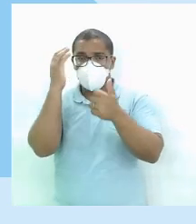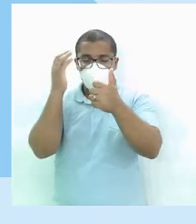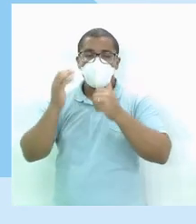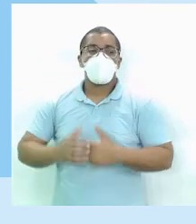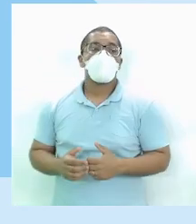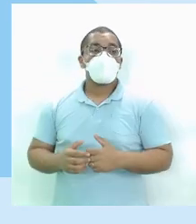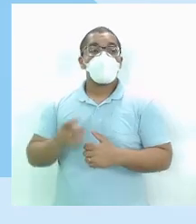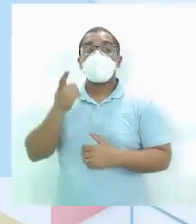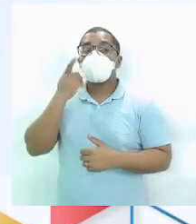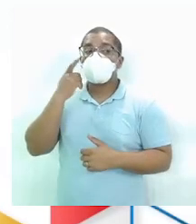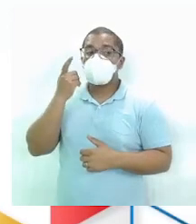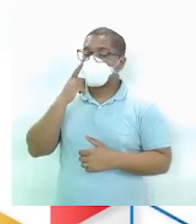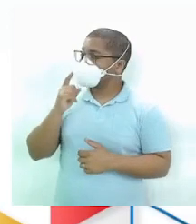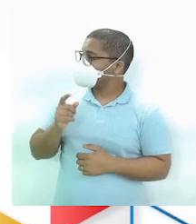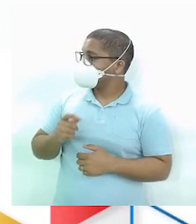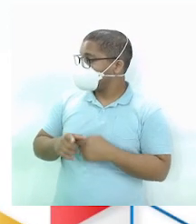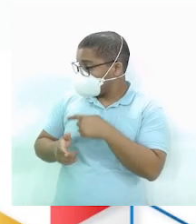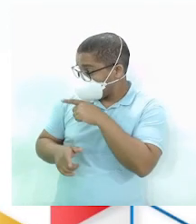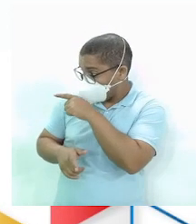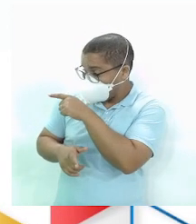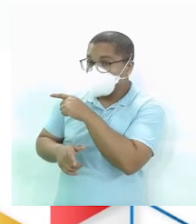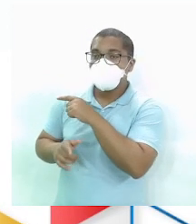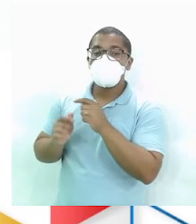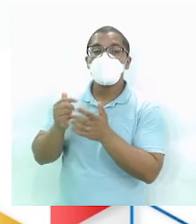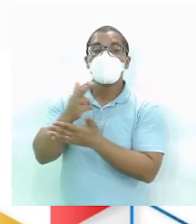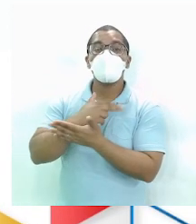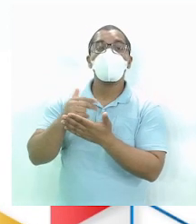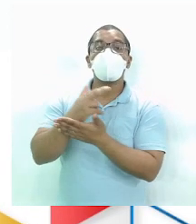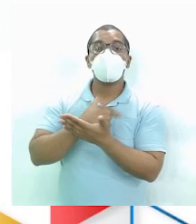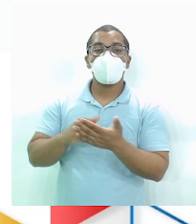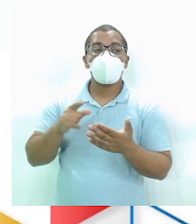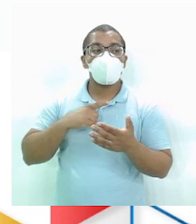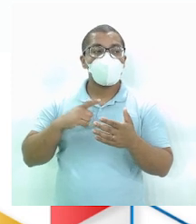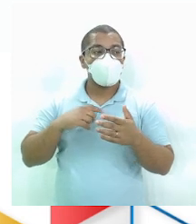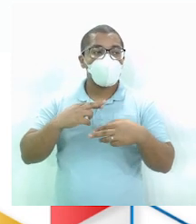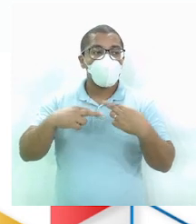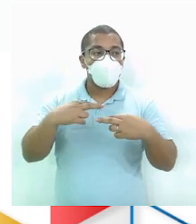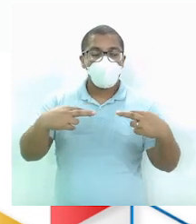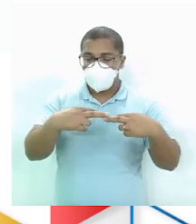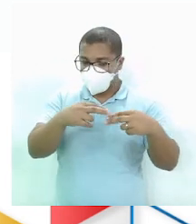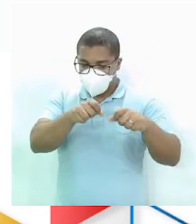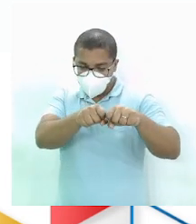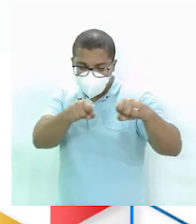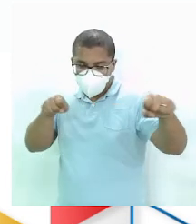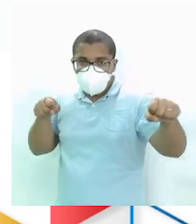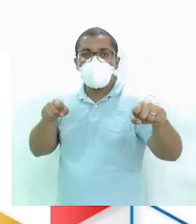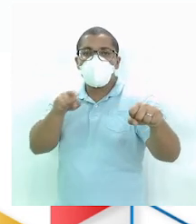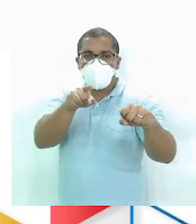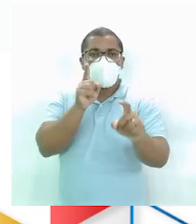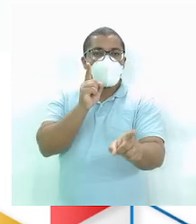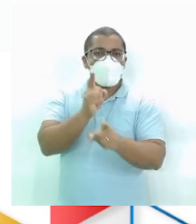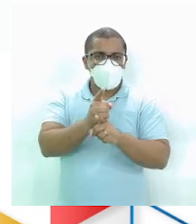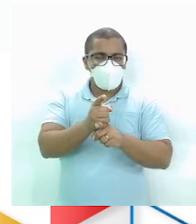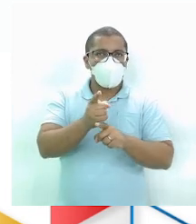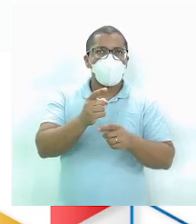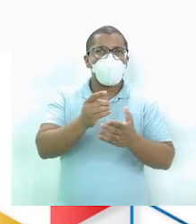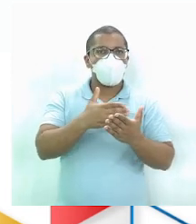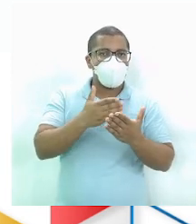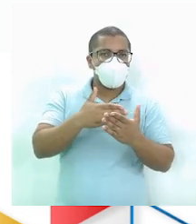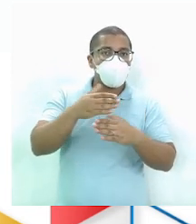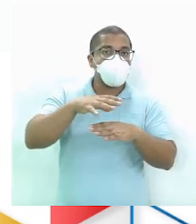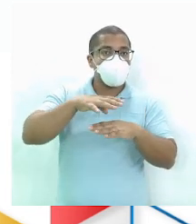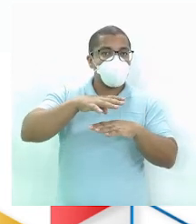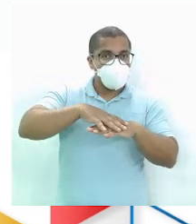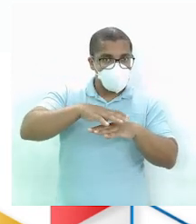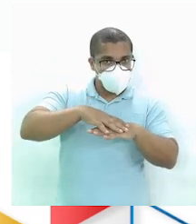atenção No desenho Que você está vendo ao lado Os esticadores de cordas Você vai encontrar isso No livro de matemática Você